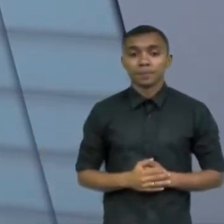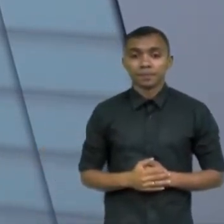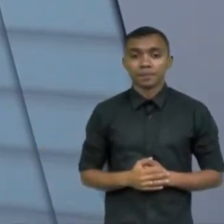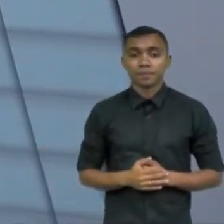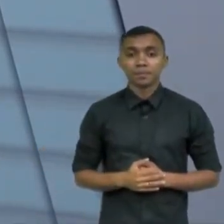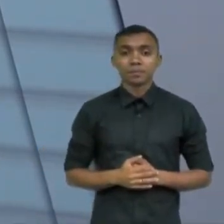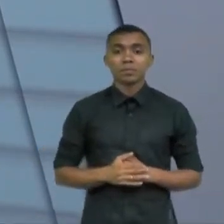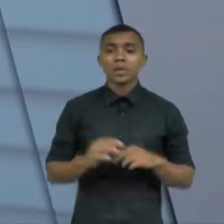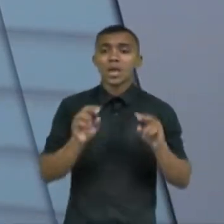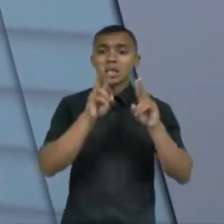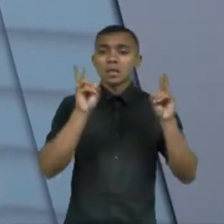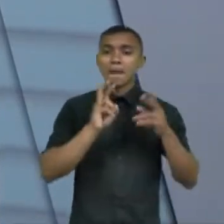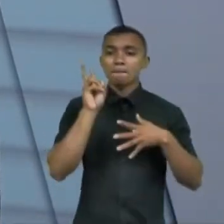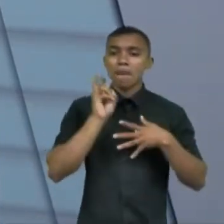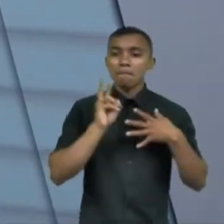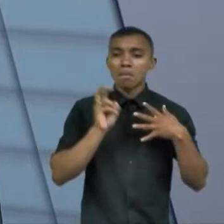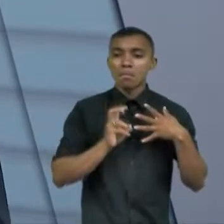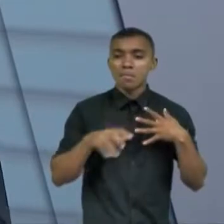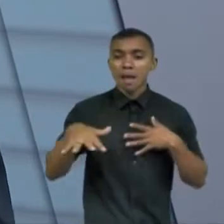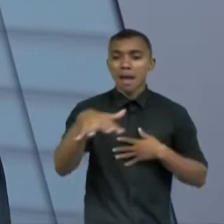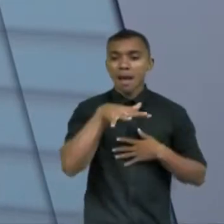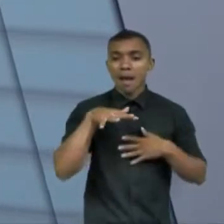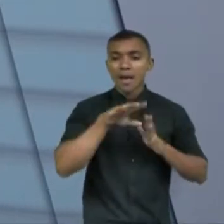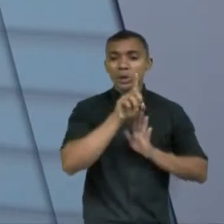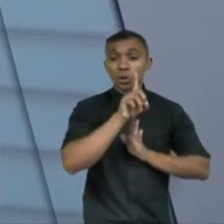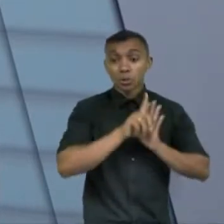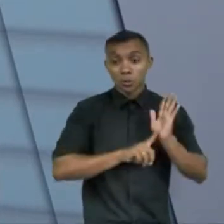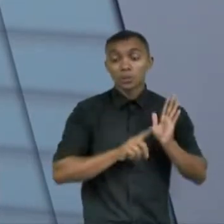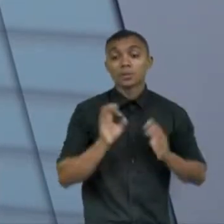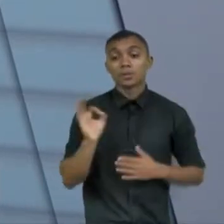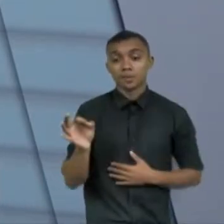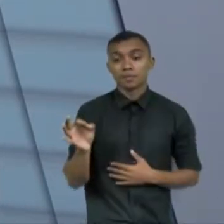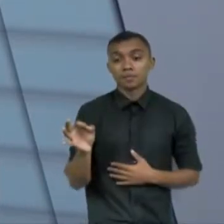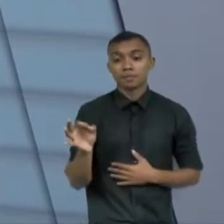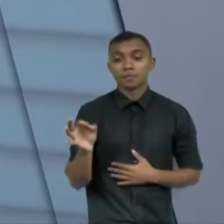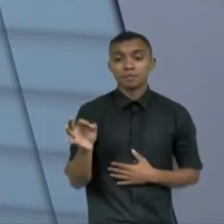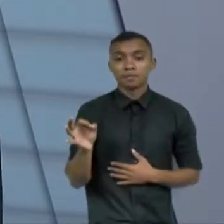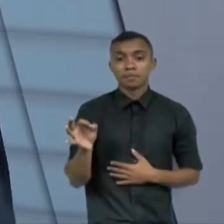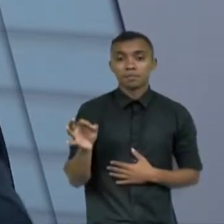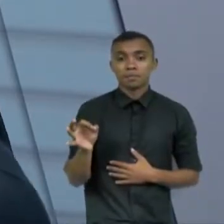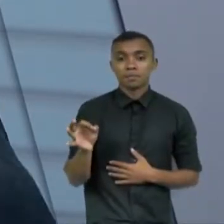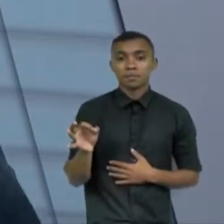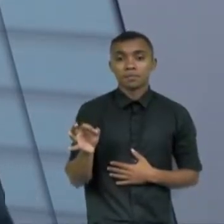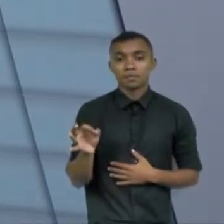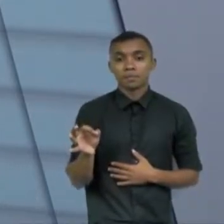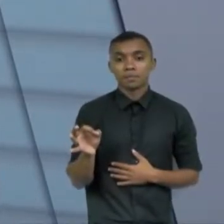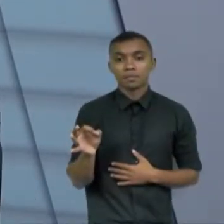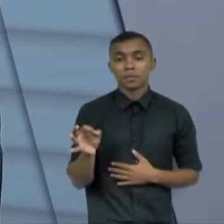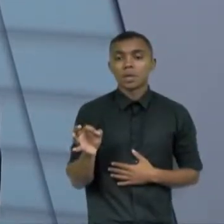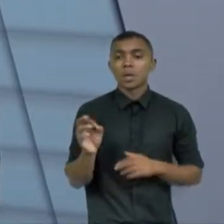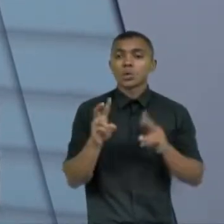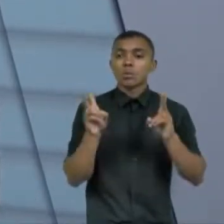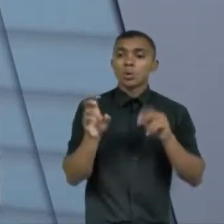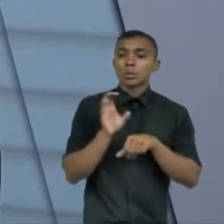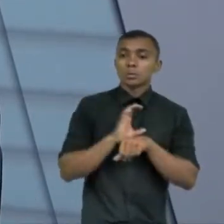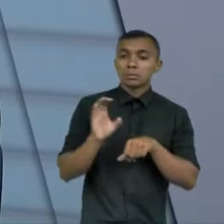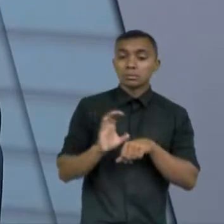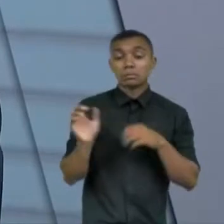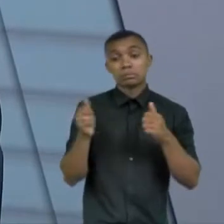muito na área do direito ou na área econômica na área de discussões hermenêuticas constitucionais etc